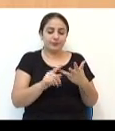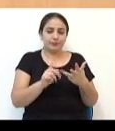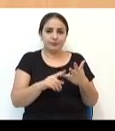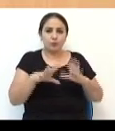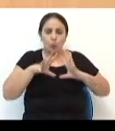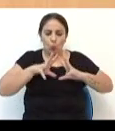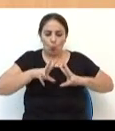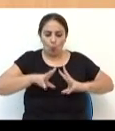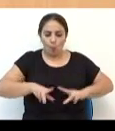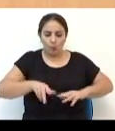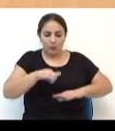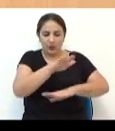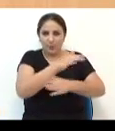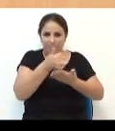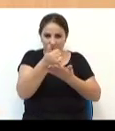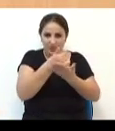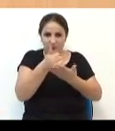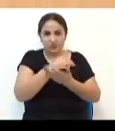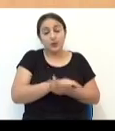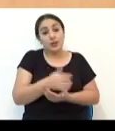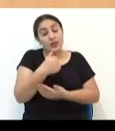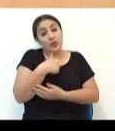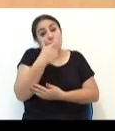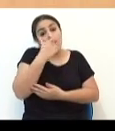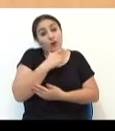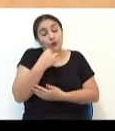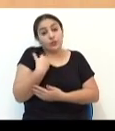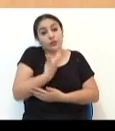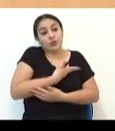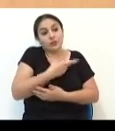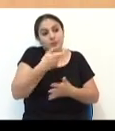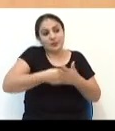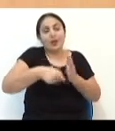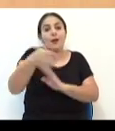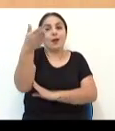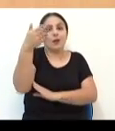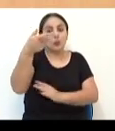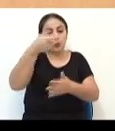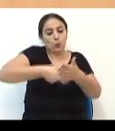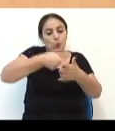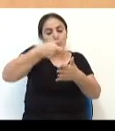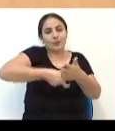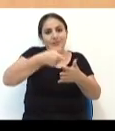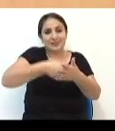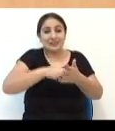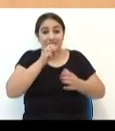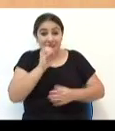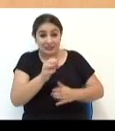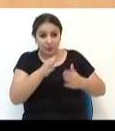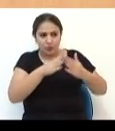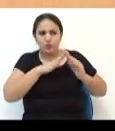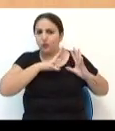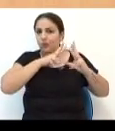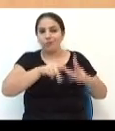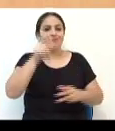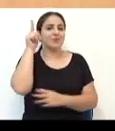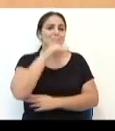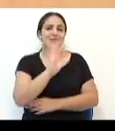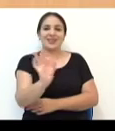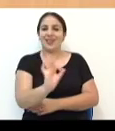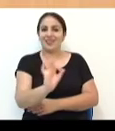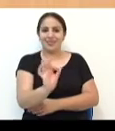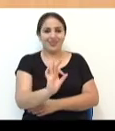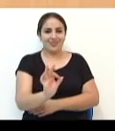saneamento básico, tudo isso aqui. Então, eu acho que nós temos que ter uma bandeira. Se tu for defender todas as bandeiras, tu não vai